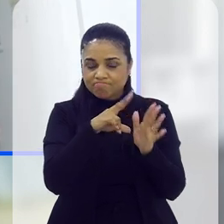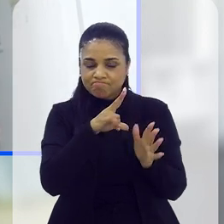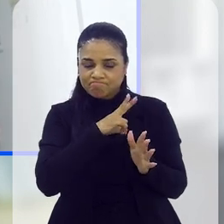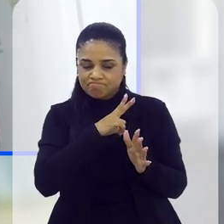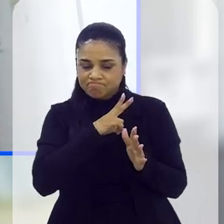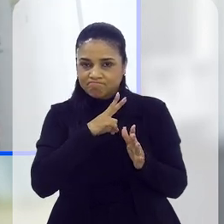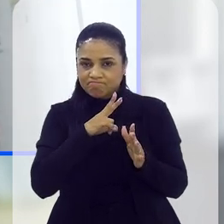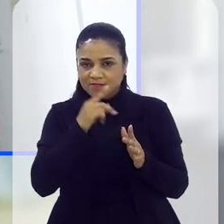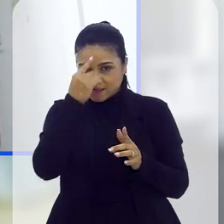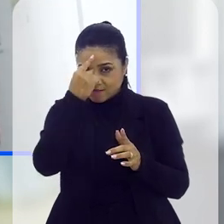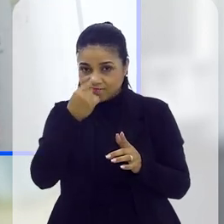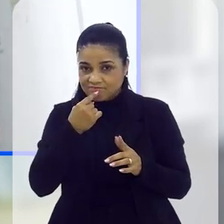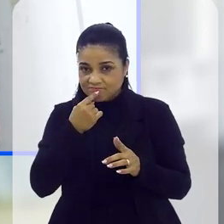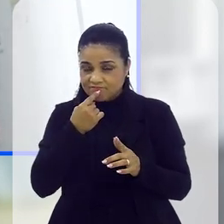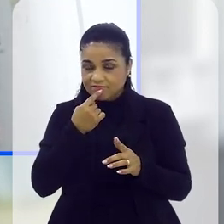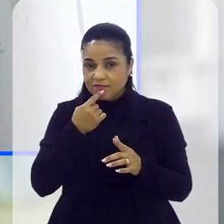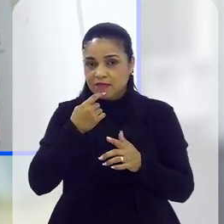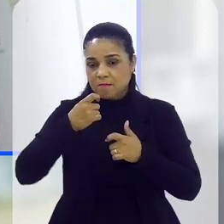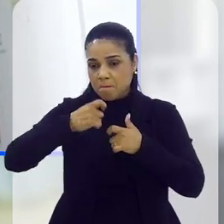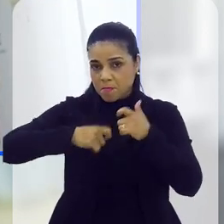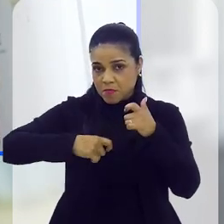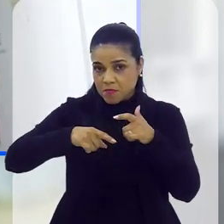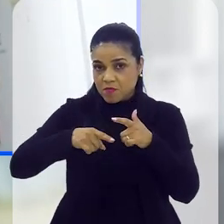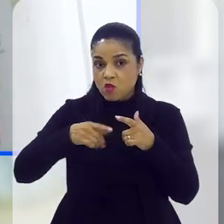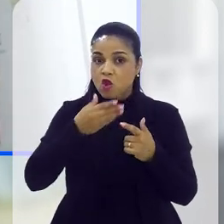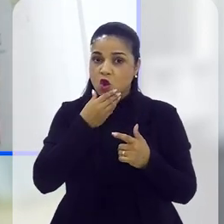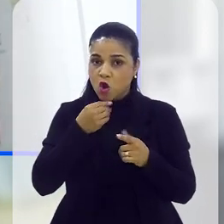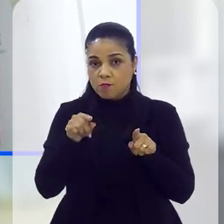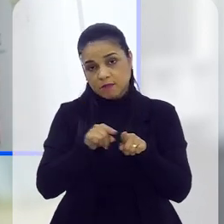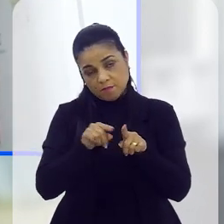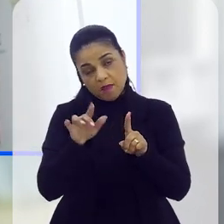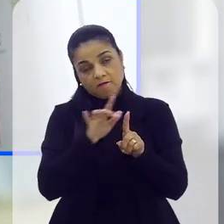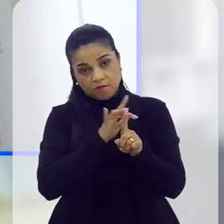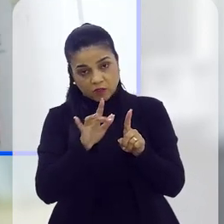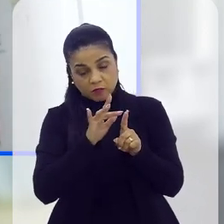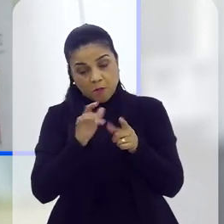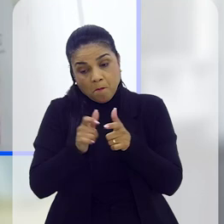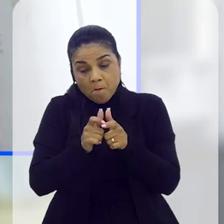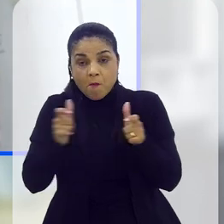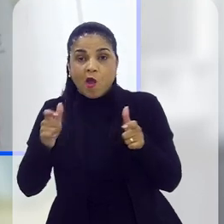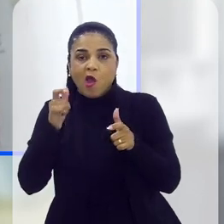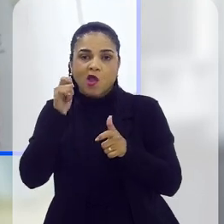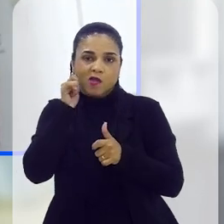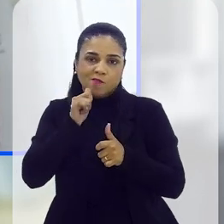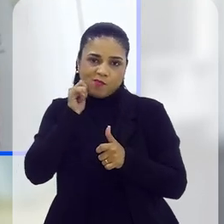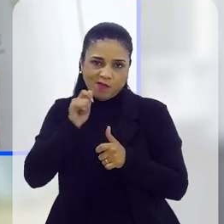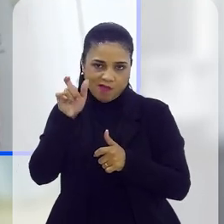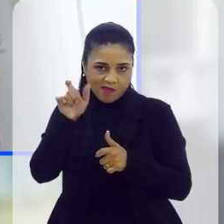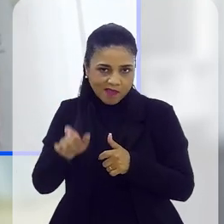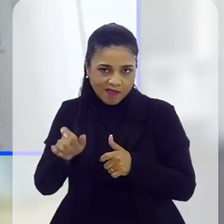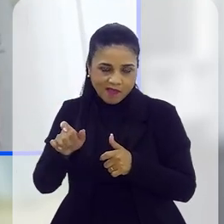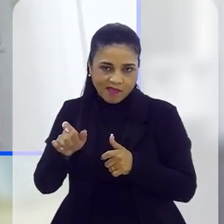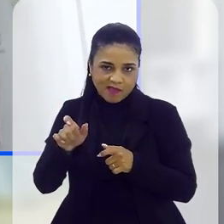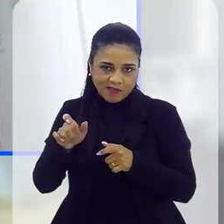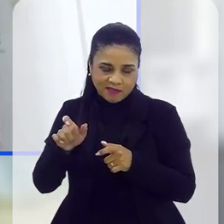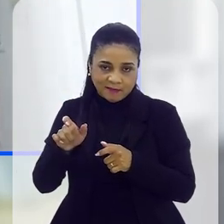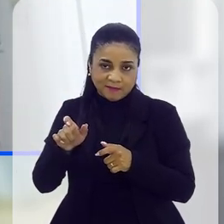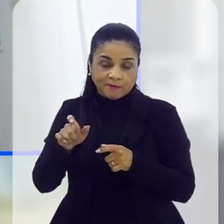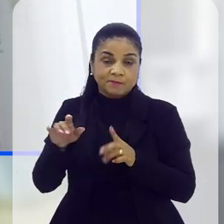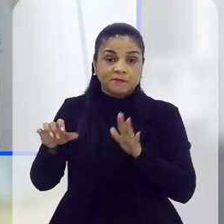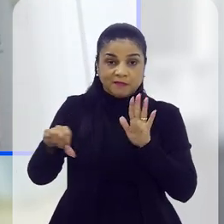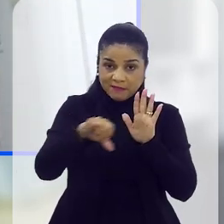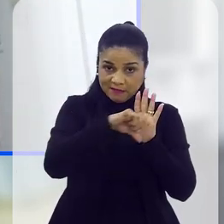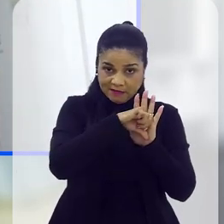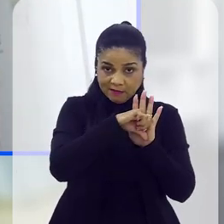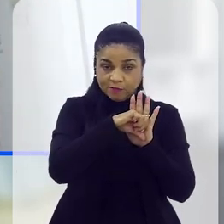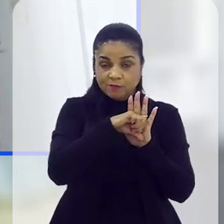poderia ter como sujeito passivo também um homem. O homem poderia ser vítima. Mas as mulheres são muito mais afetadas por esse